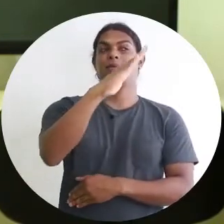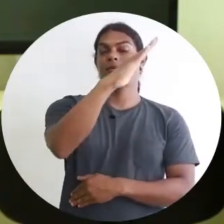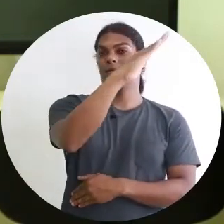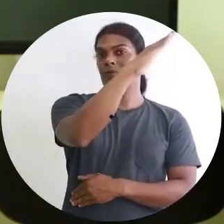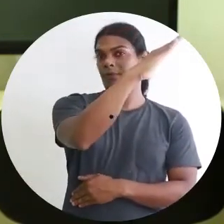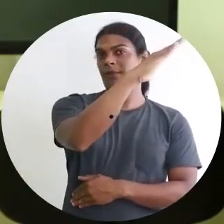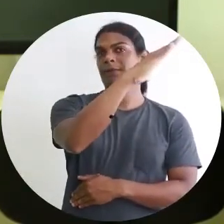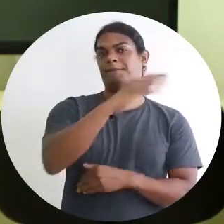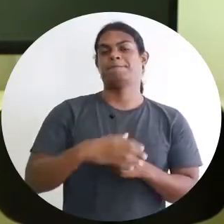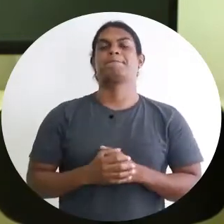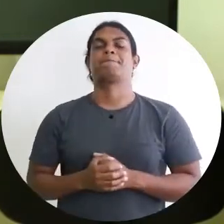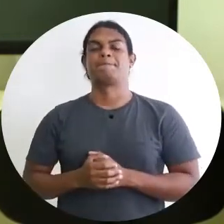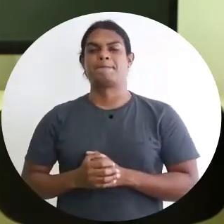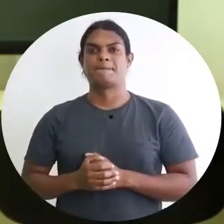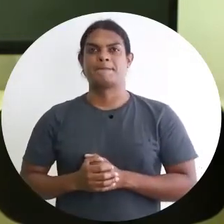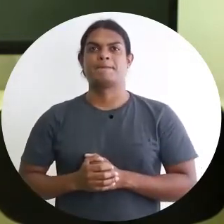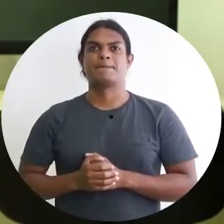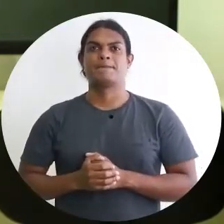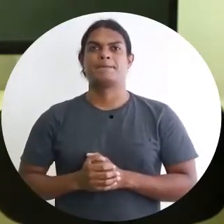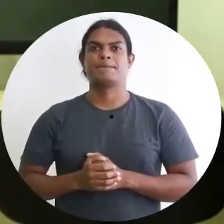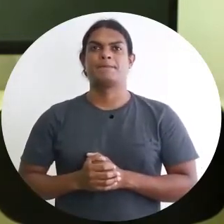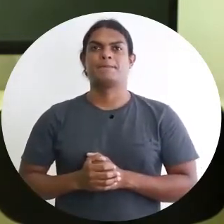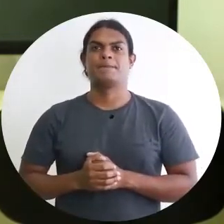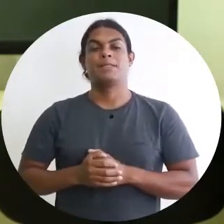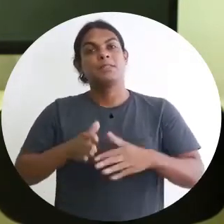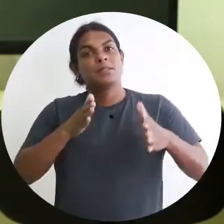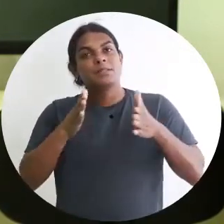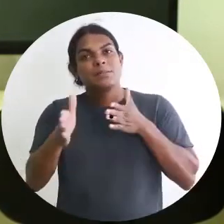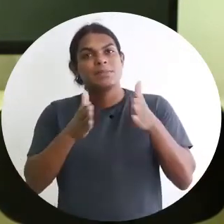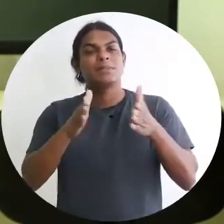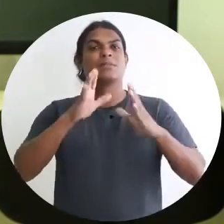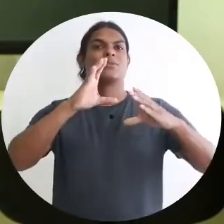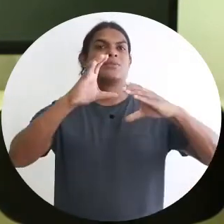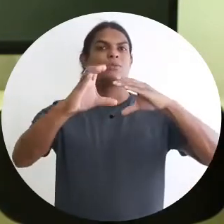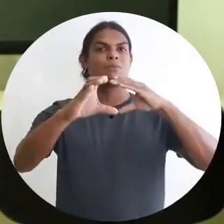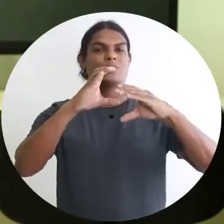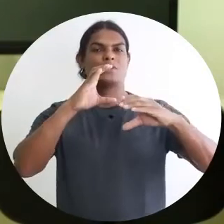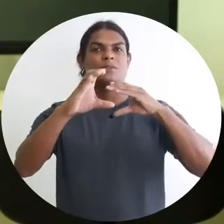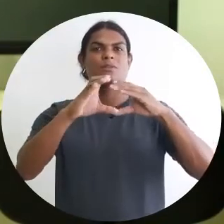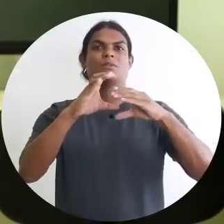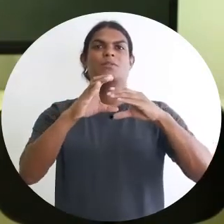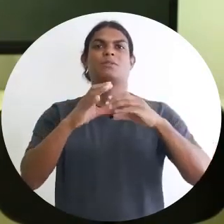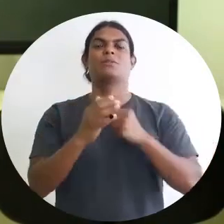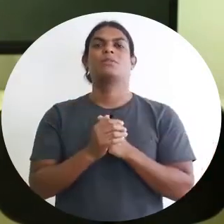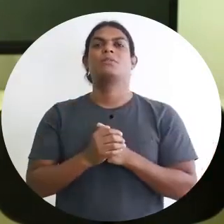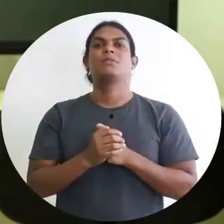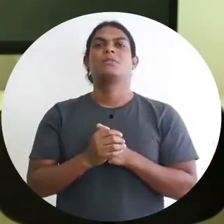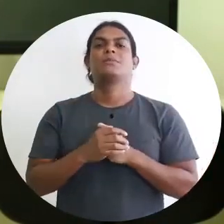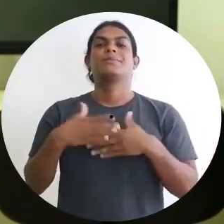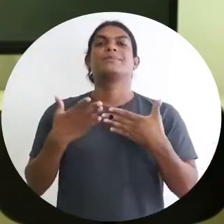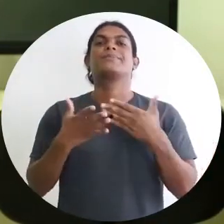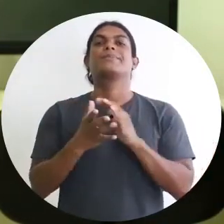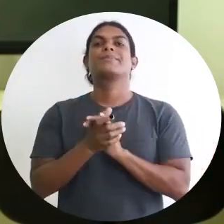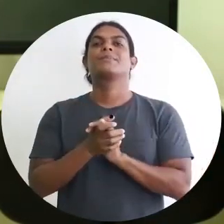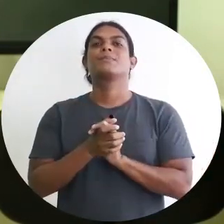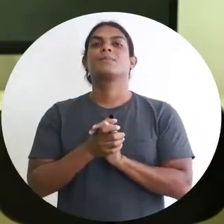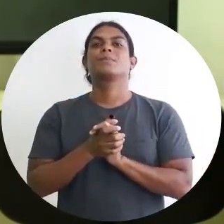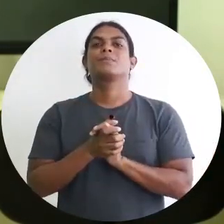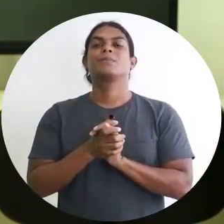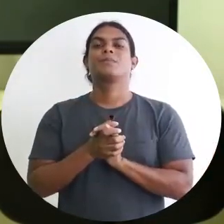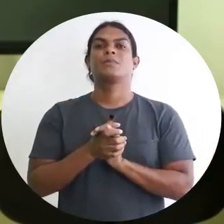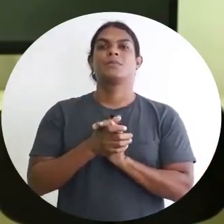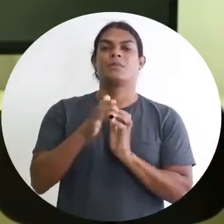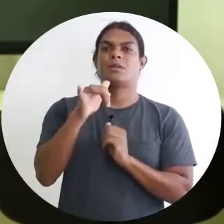acessibilidade estrutural. A acessibilidade comunicacional, ela trata do seguinte, vamos supor que uma pessoa com deficiência